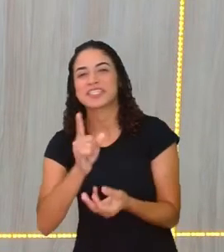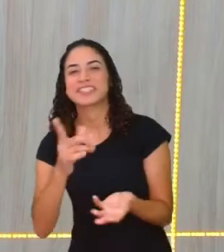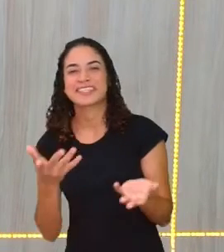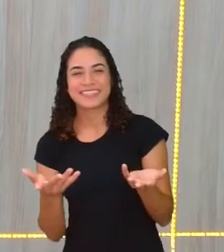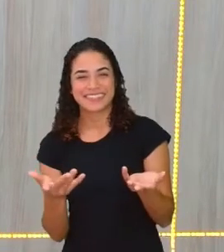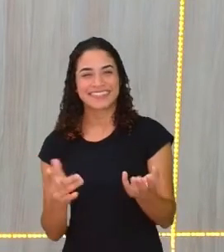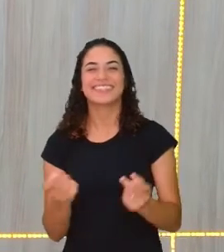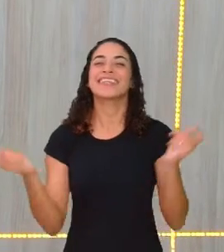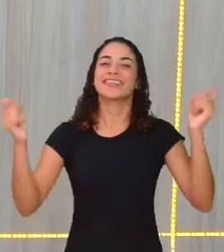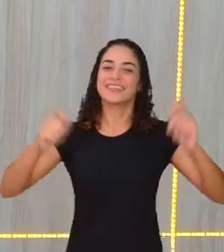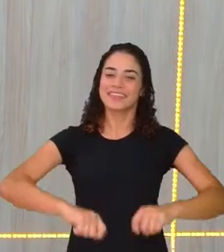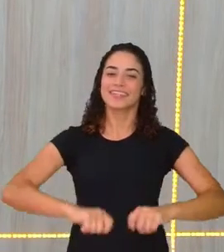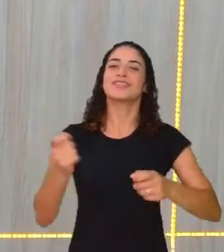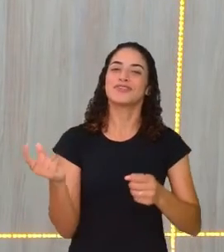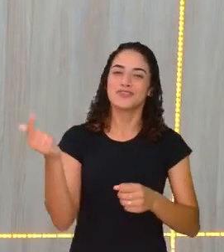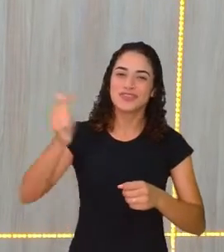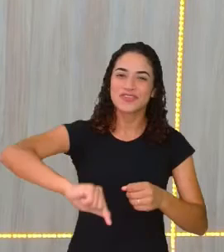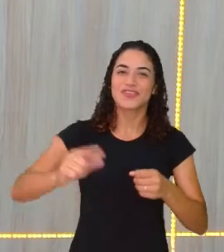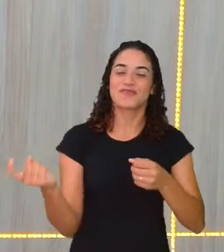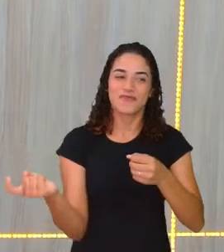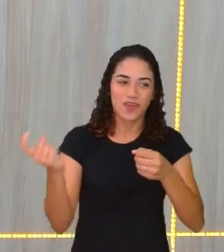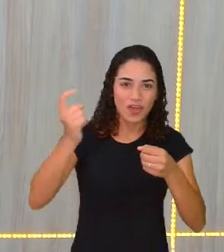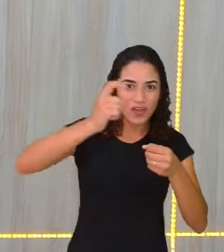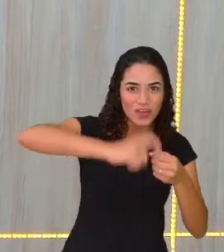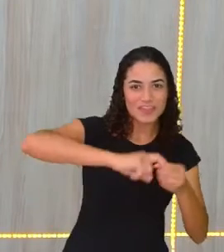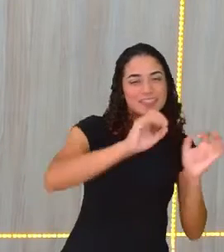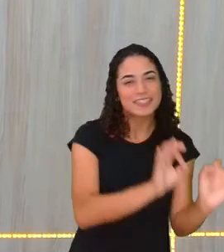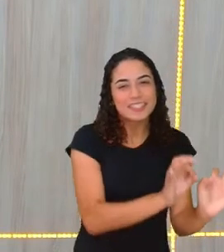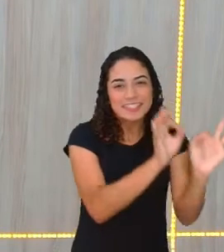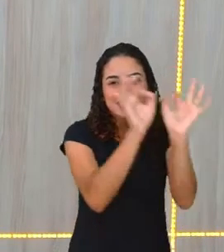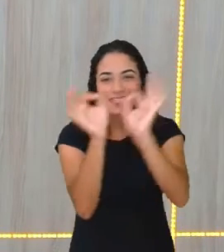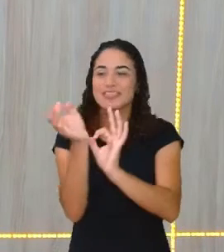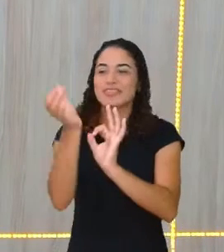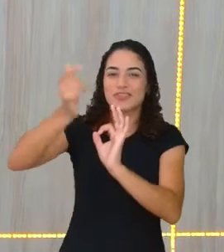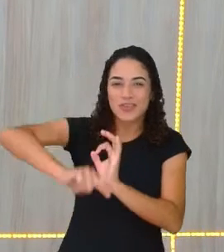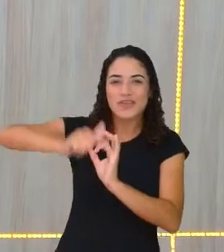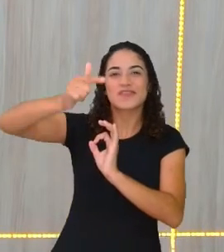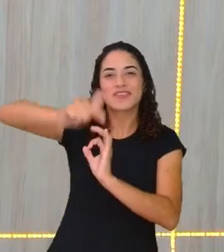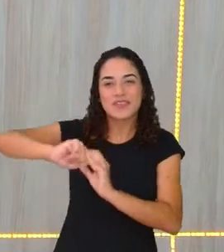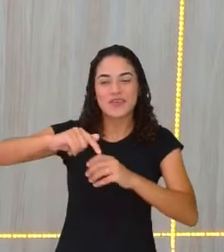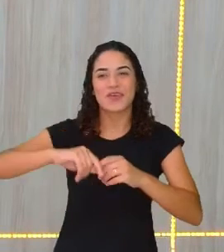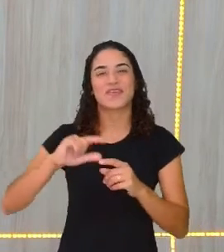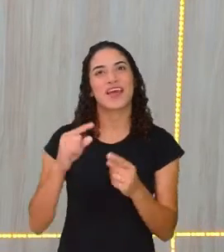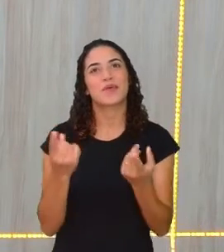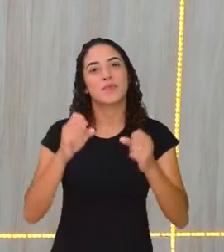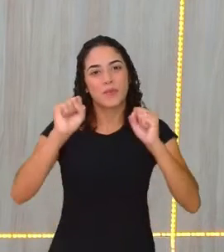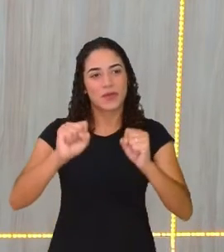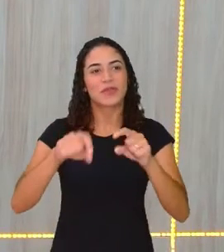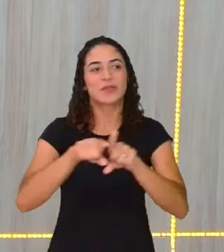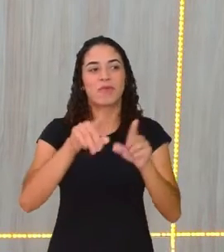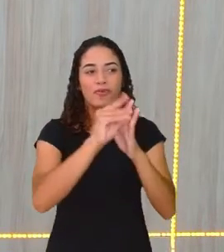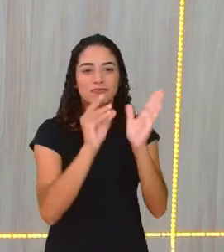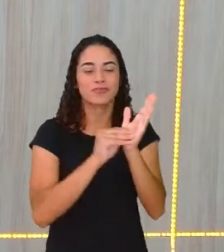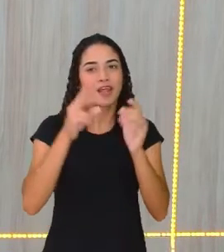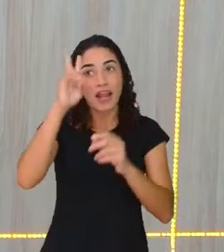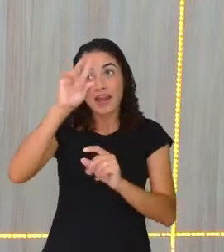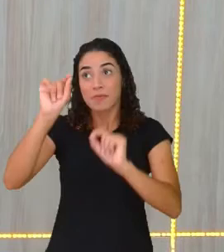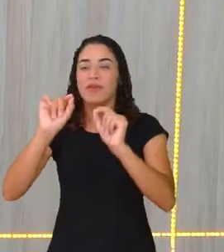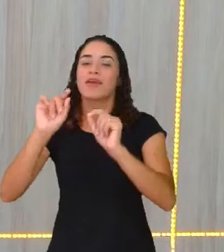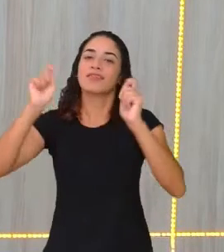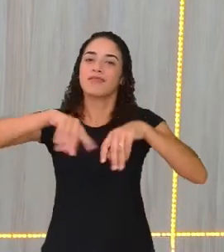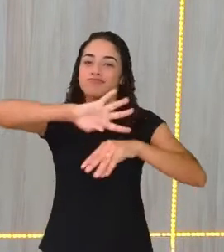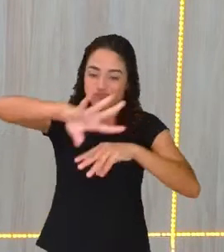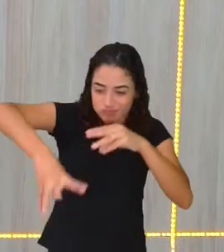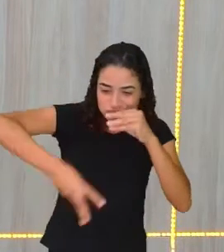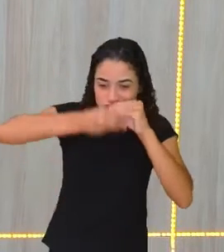de rever conteúdos, não é? E recompor aqueles conteúdos que, de repente, você não lembra mais. Então,